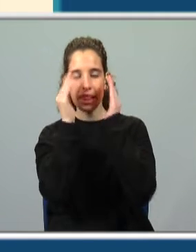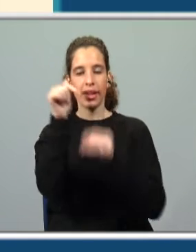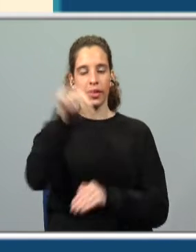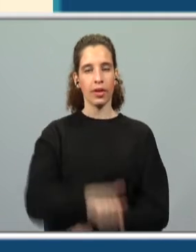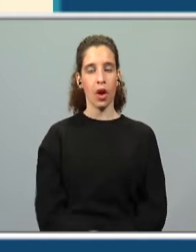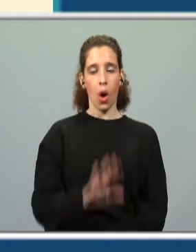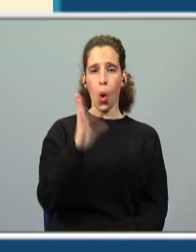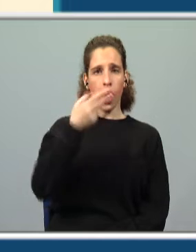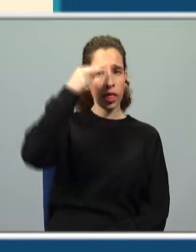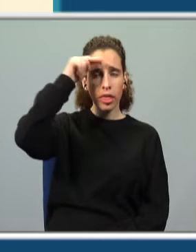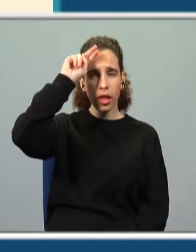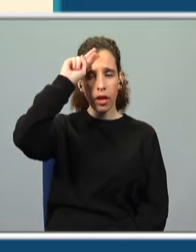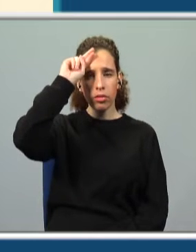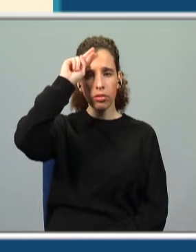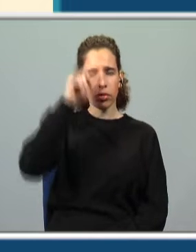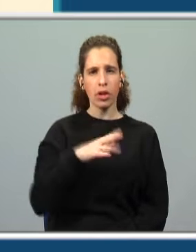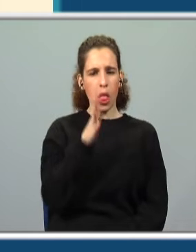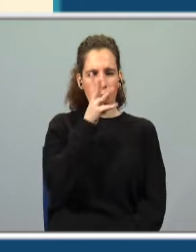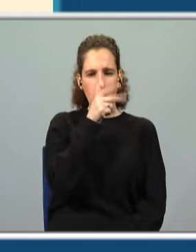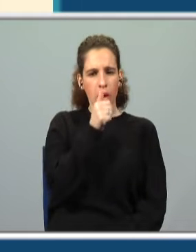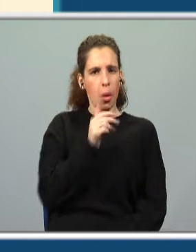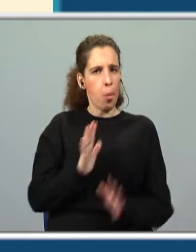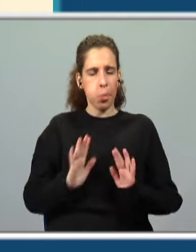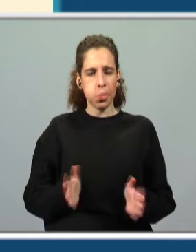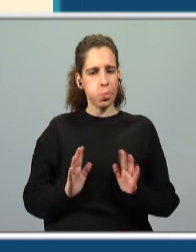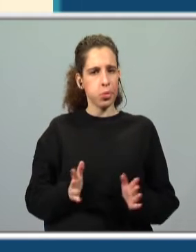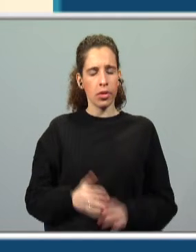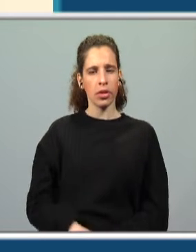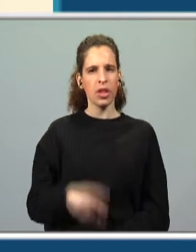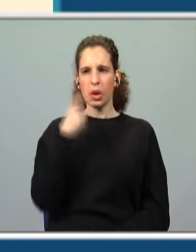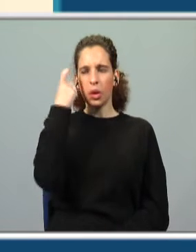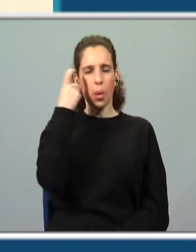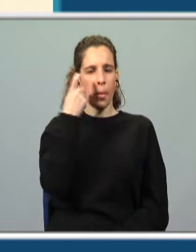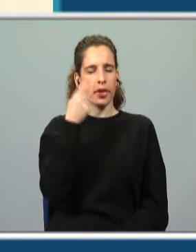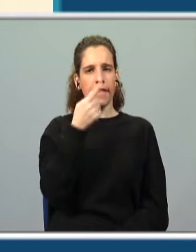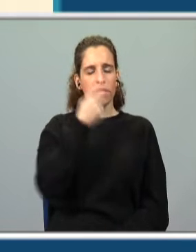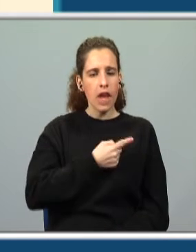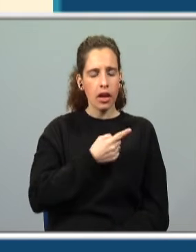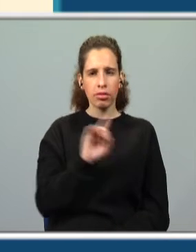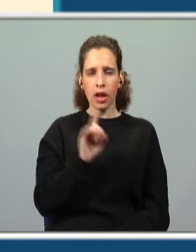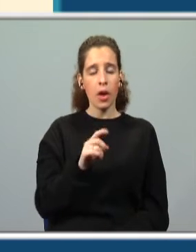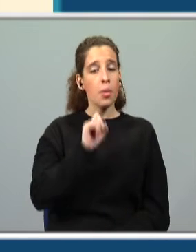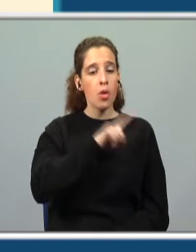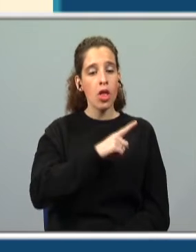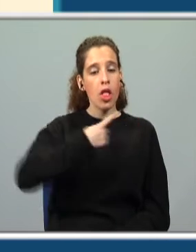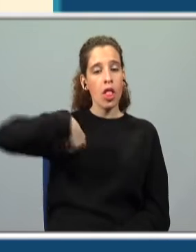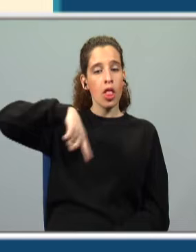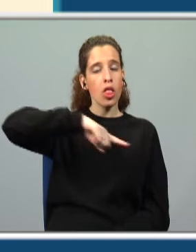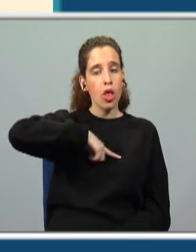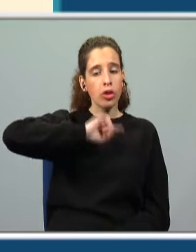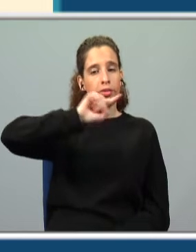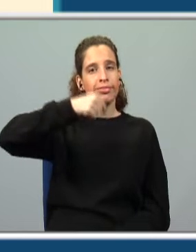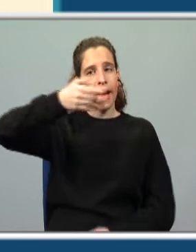Por isso, quando vocês se enganarem, nunca fiquem tristes e nunca pensam que falharam. É uma oportunidade o quê? Nós, depois,